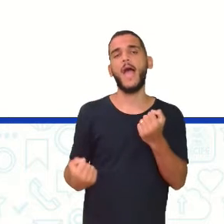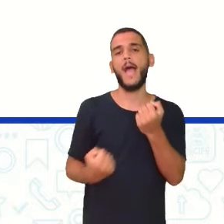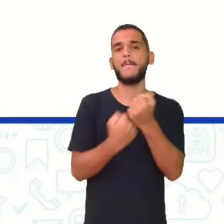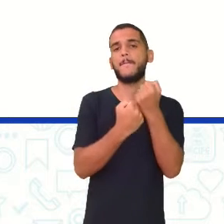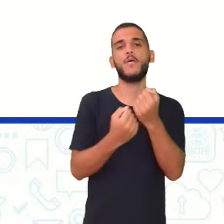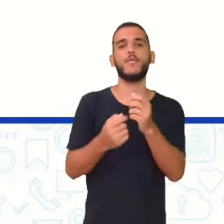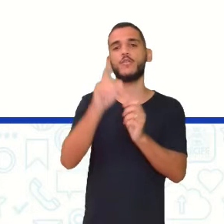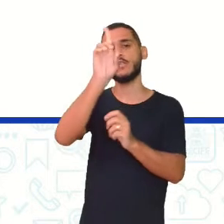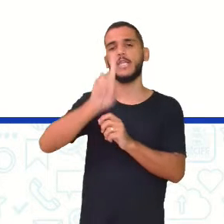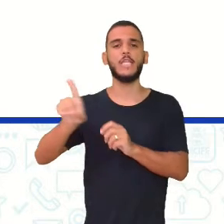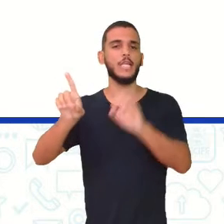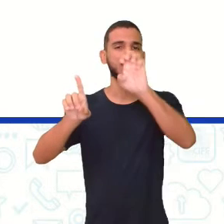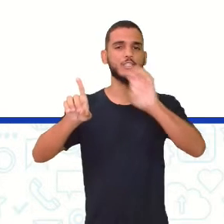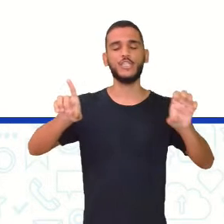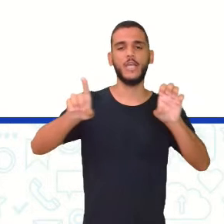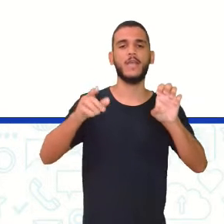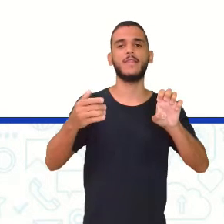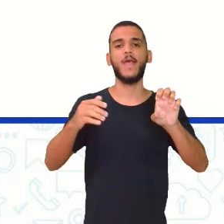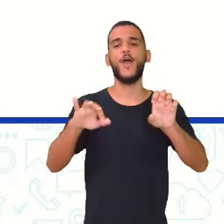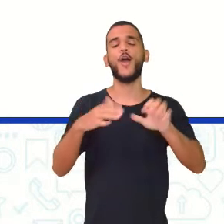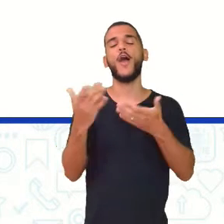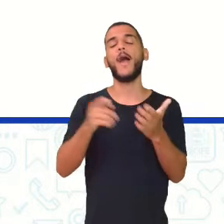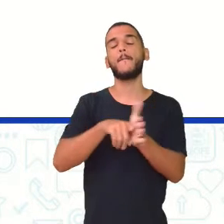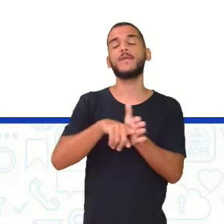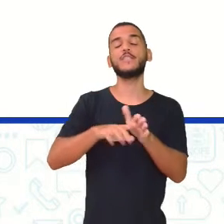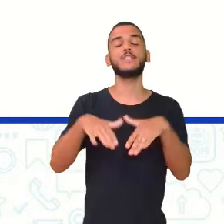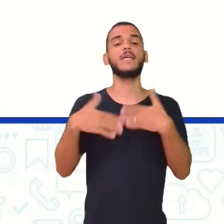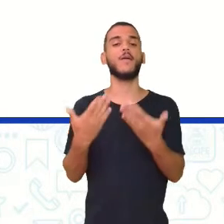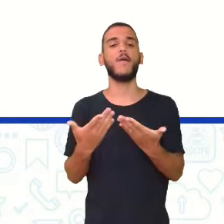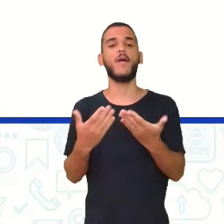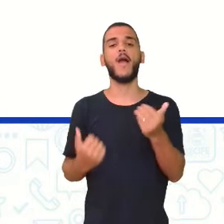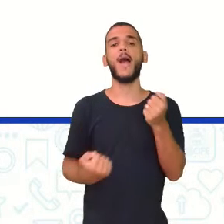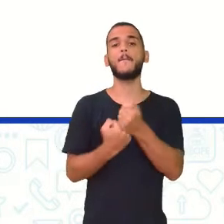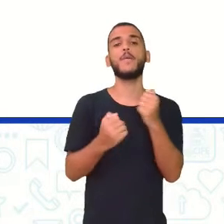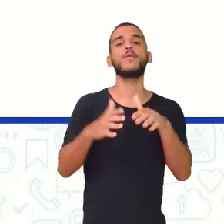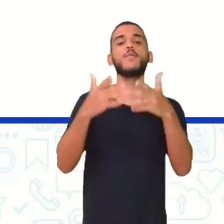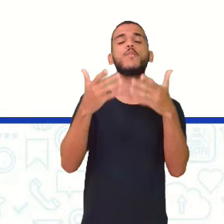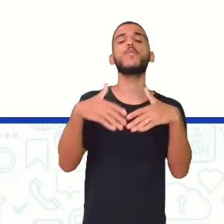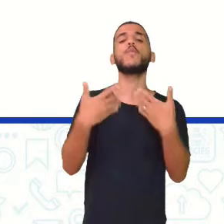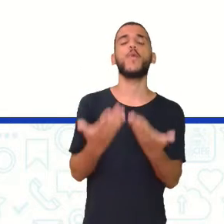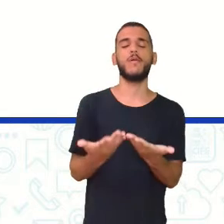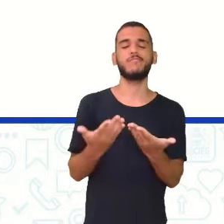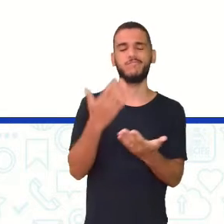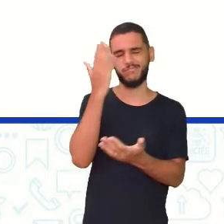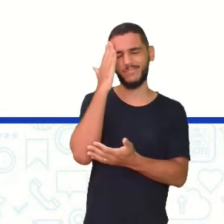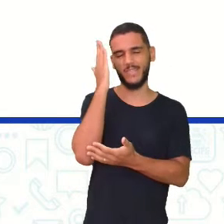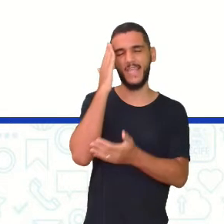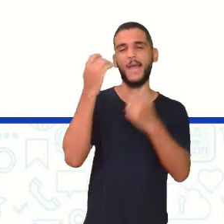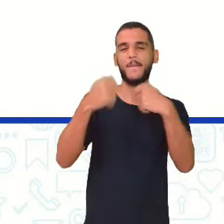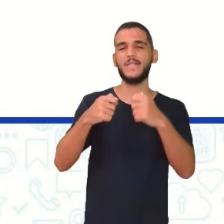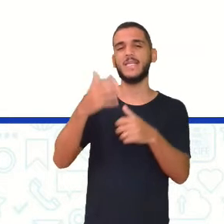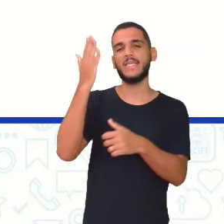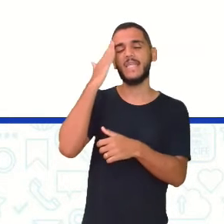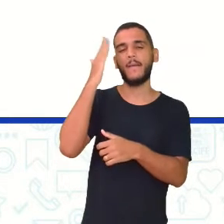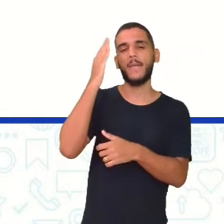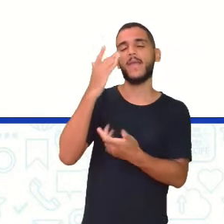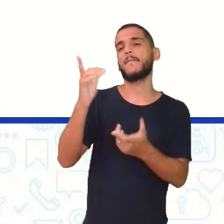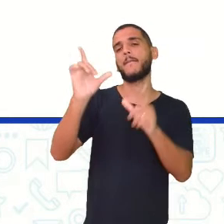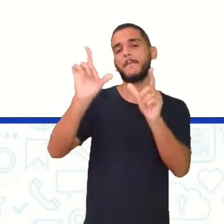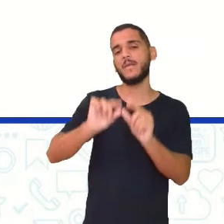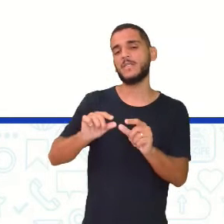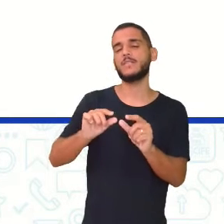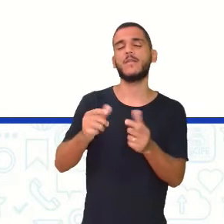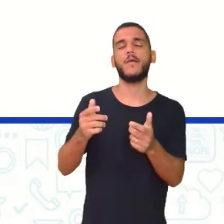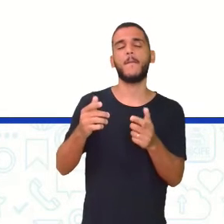Está muito na frente E vai ganhar Mas cuidado Tem que ver se realmente Aquele candidato Está na frente Porque foi uma pesquisa Pequena em relação Ao